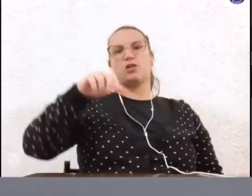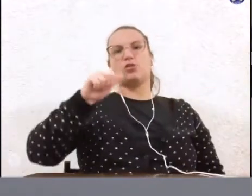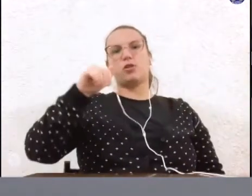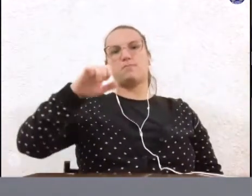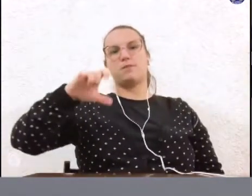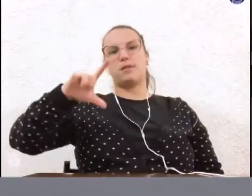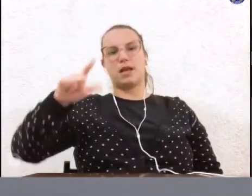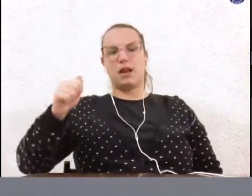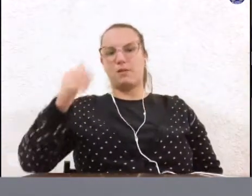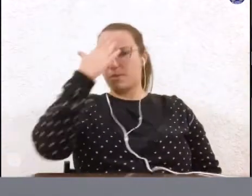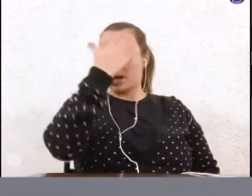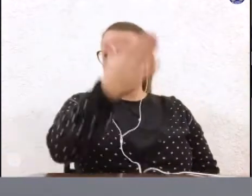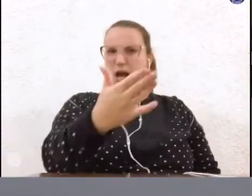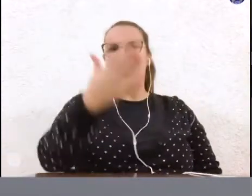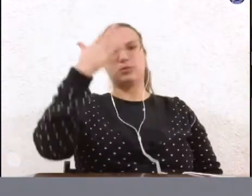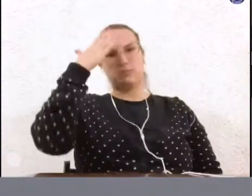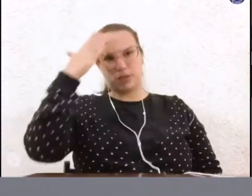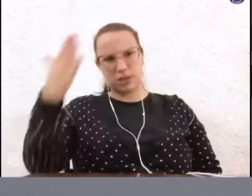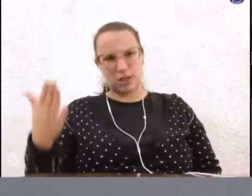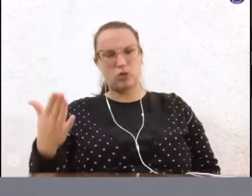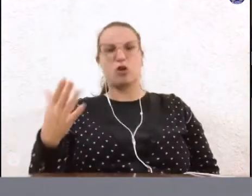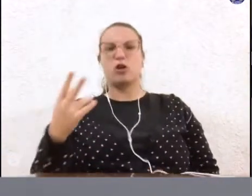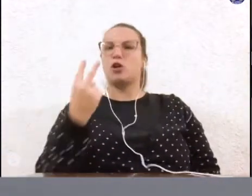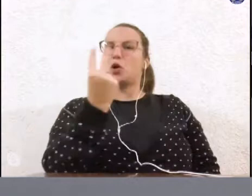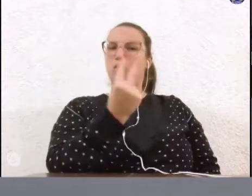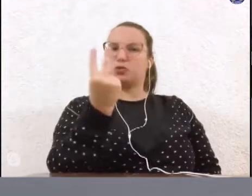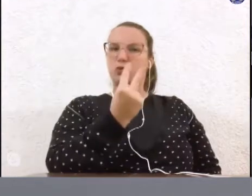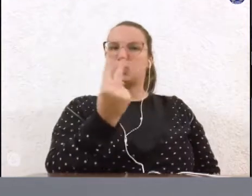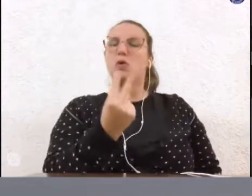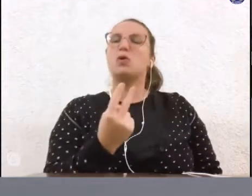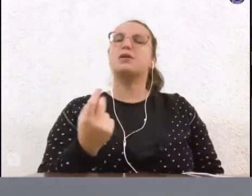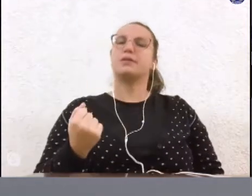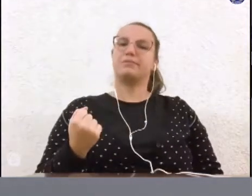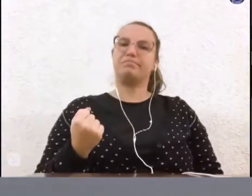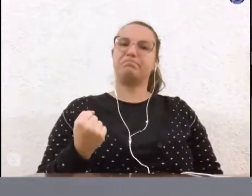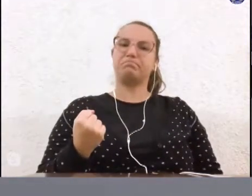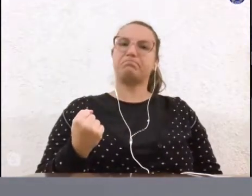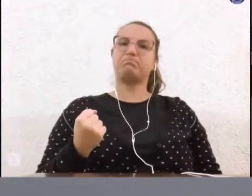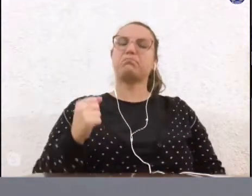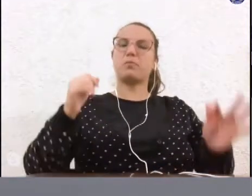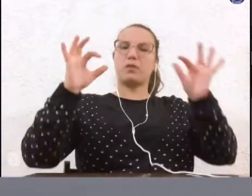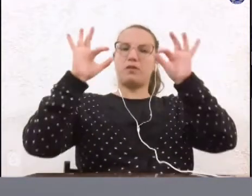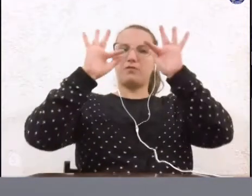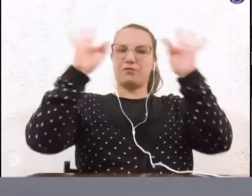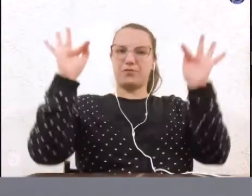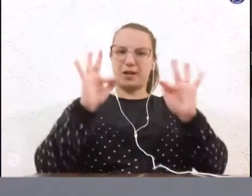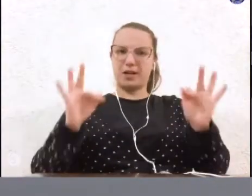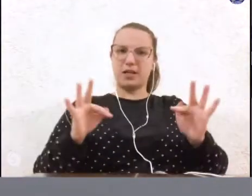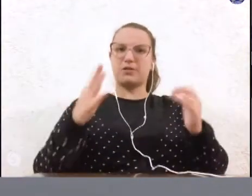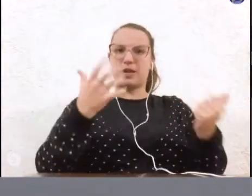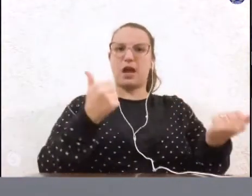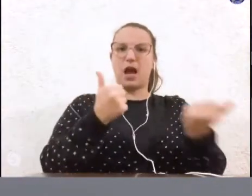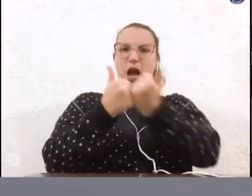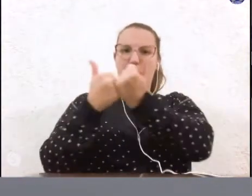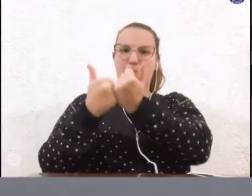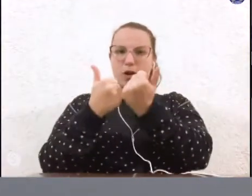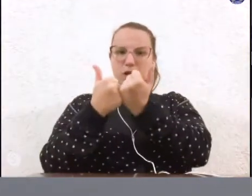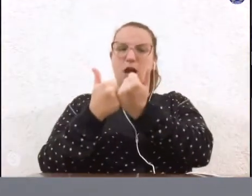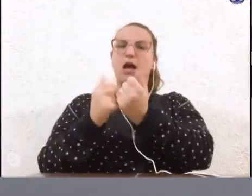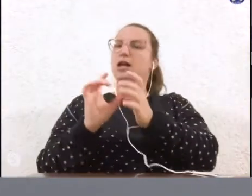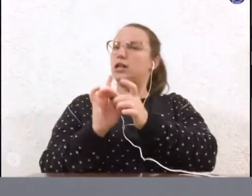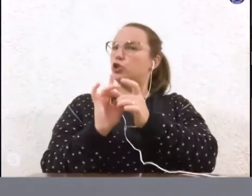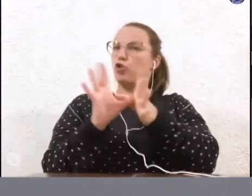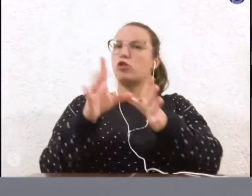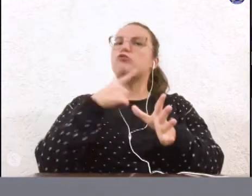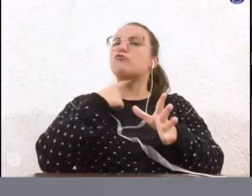Renato. Muito obrigada, vereadora Alessandra Luquezi. Fico feliz que queiram apoiar e está aberto a todos que